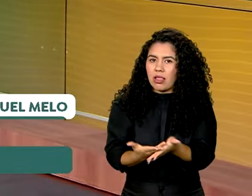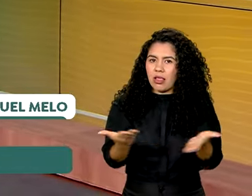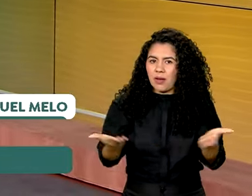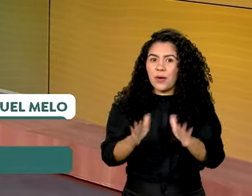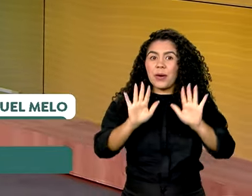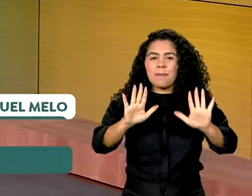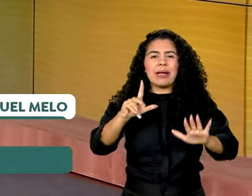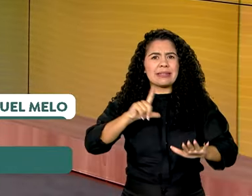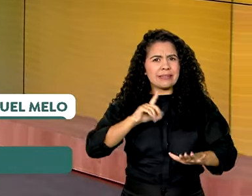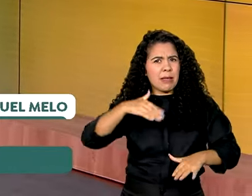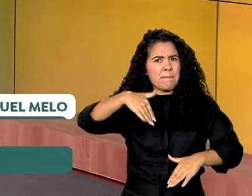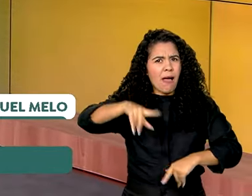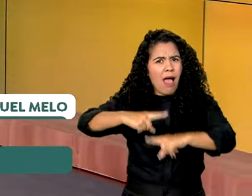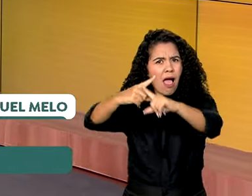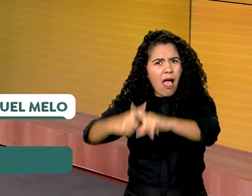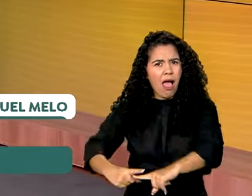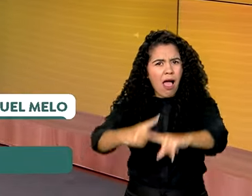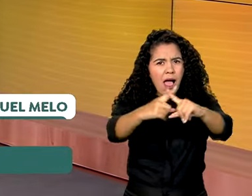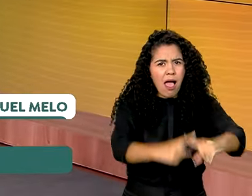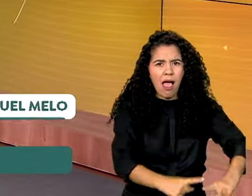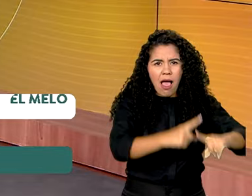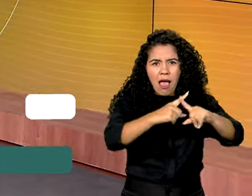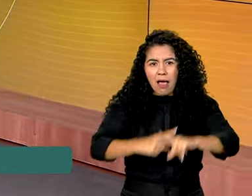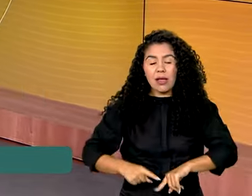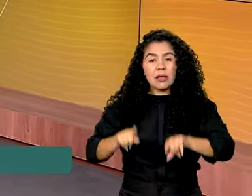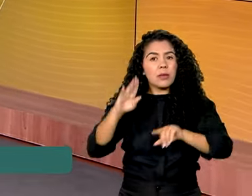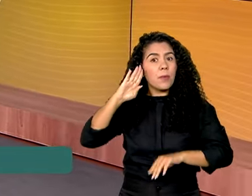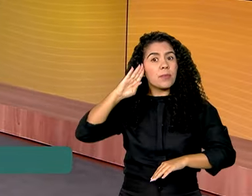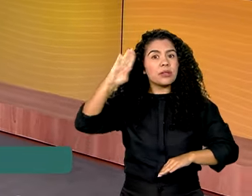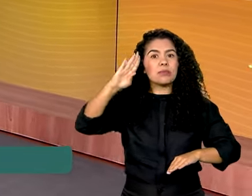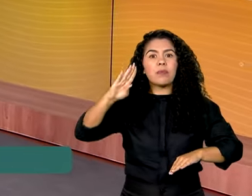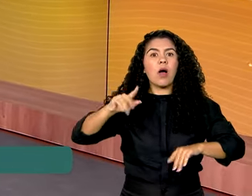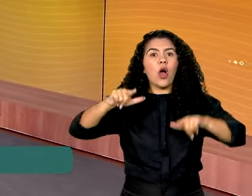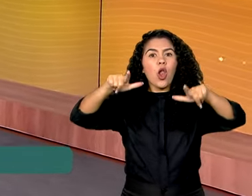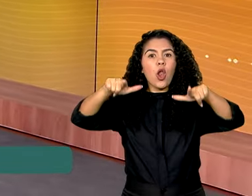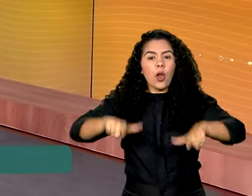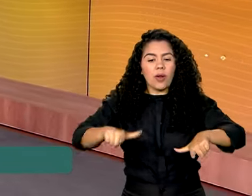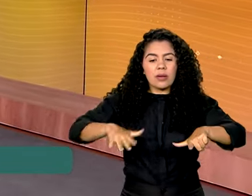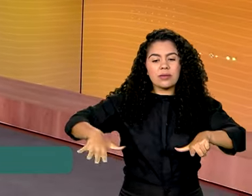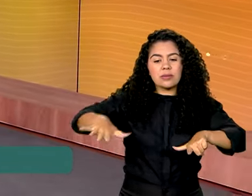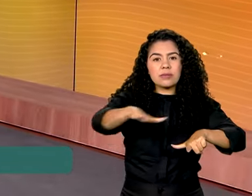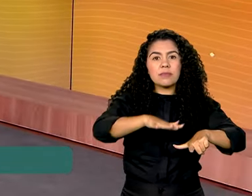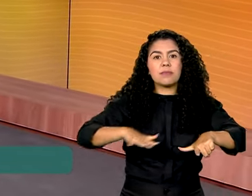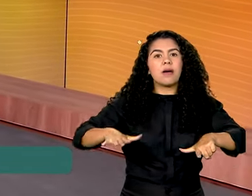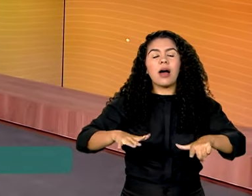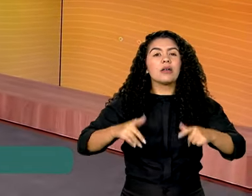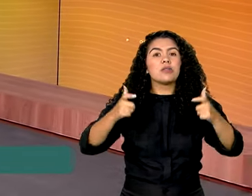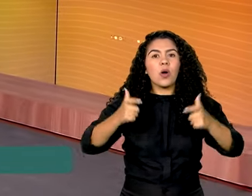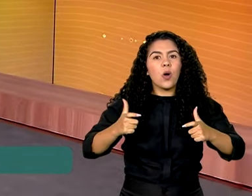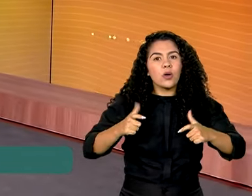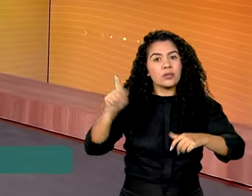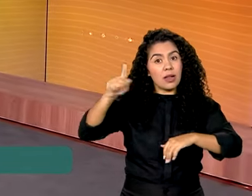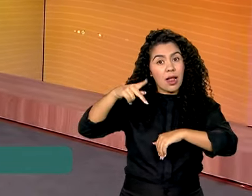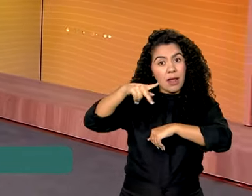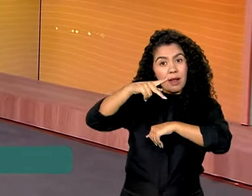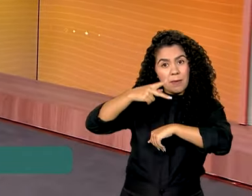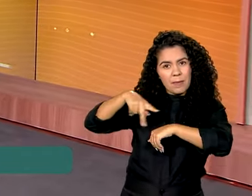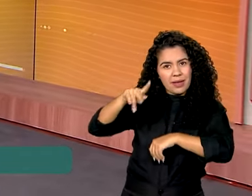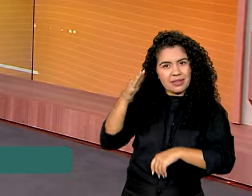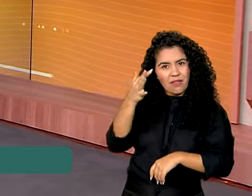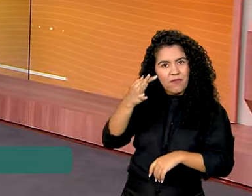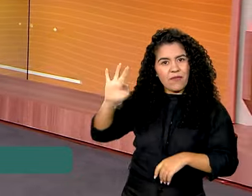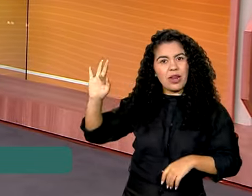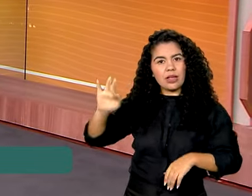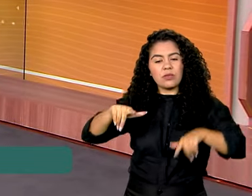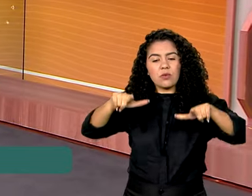muito mais competição por aí. E um dos pontos de encontro dos torcedores e atletas lá na França é a Casa Brasil, que